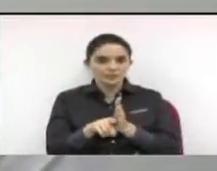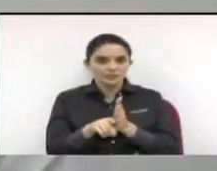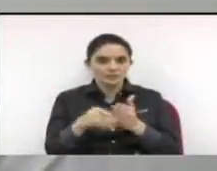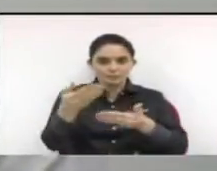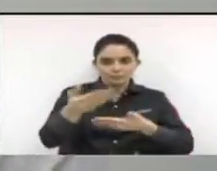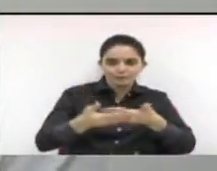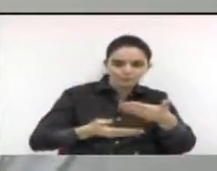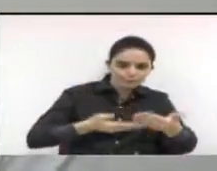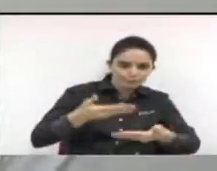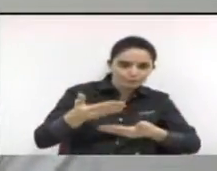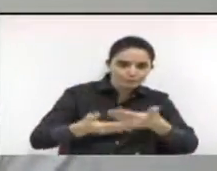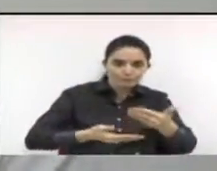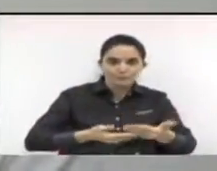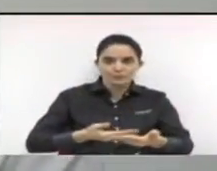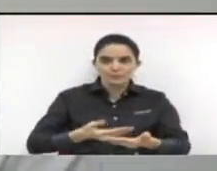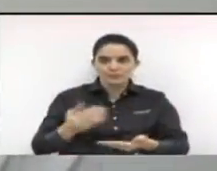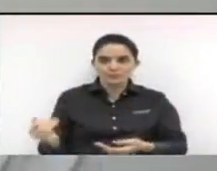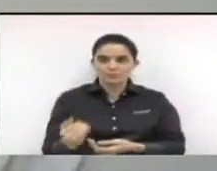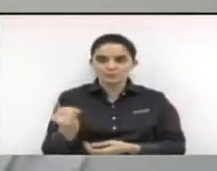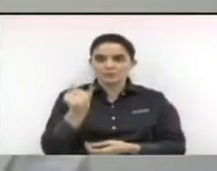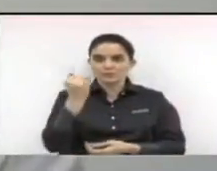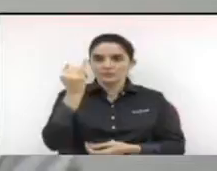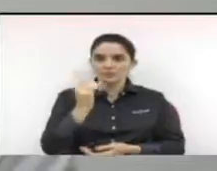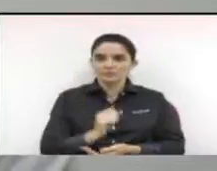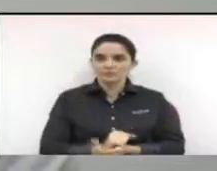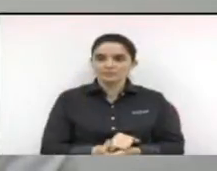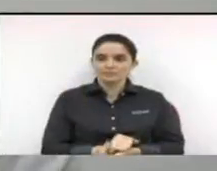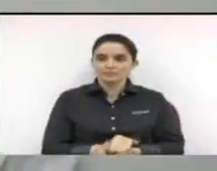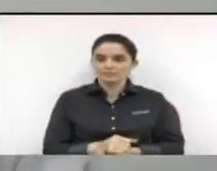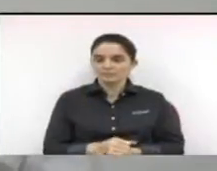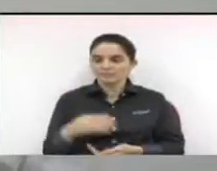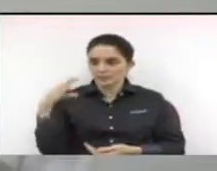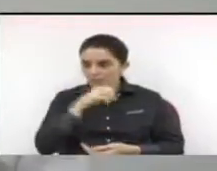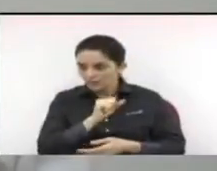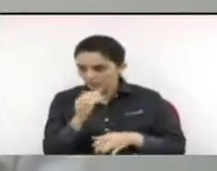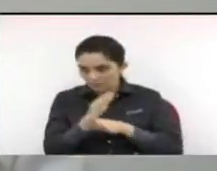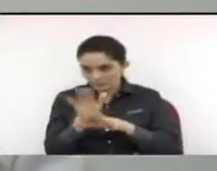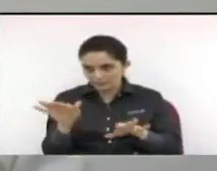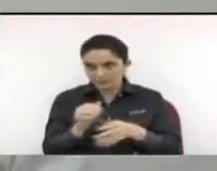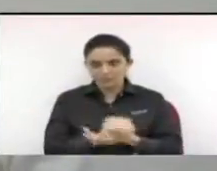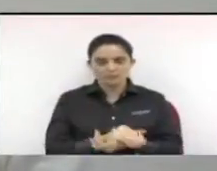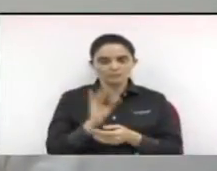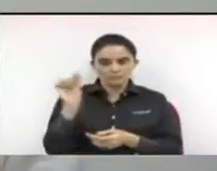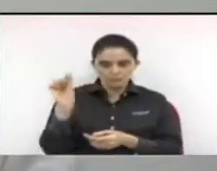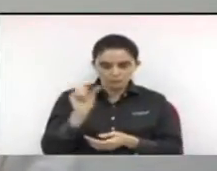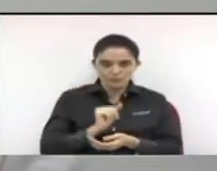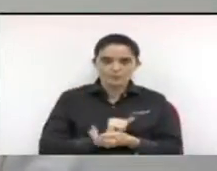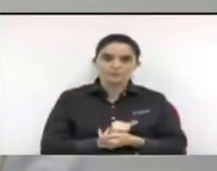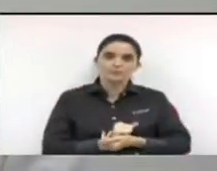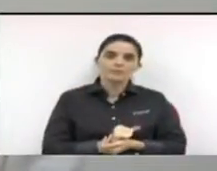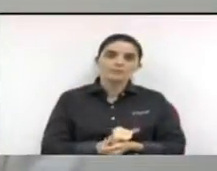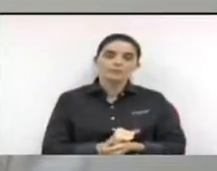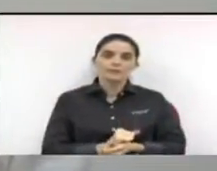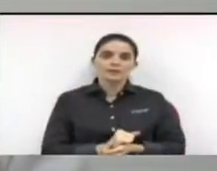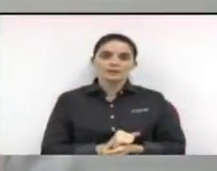muito interessante. Dá uma parte, vereador. Seria interessante, só para mim, seria interessante porque ela